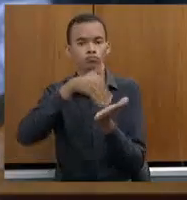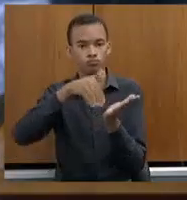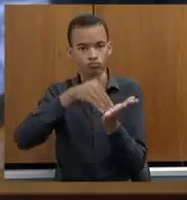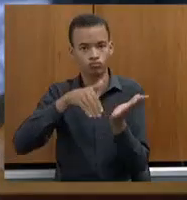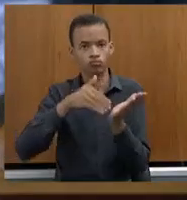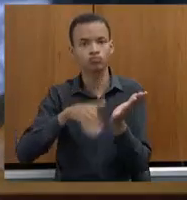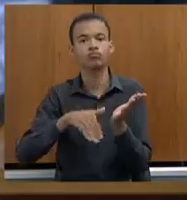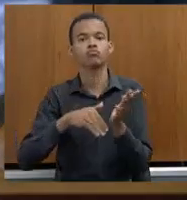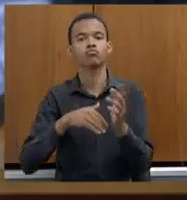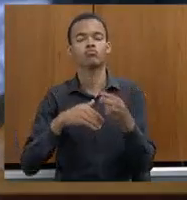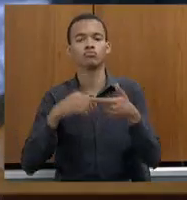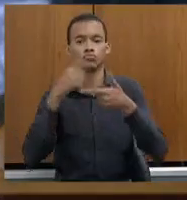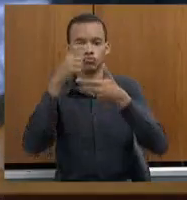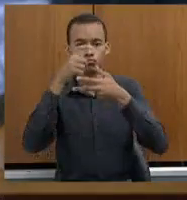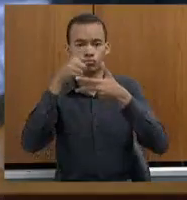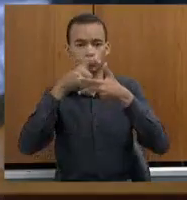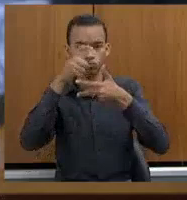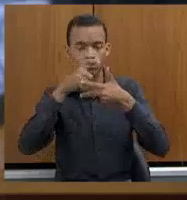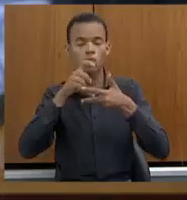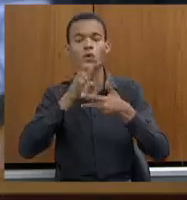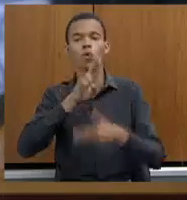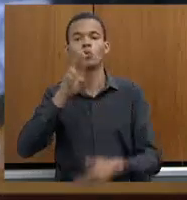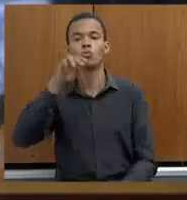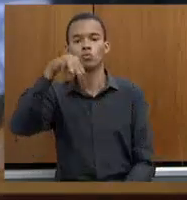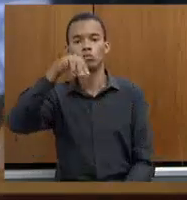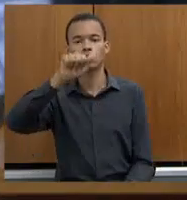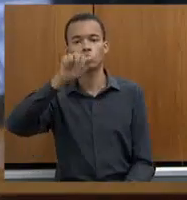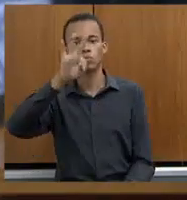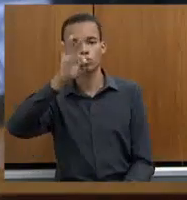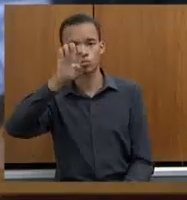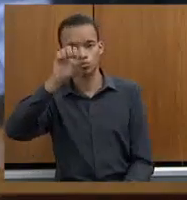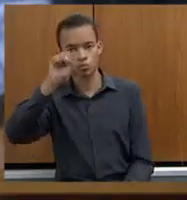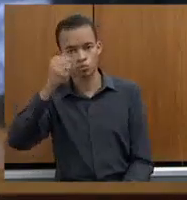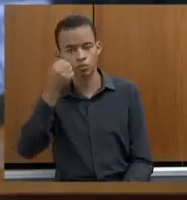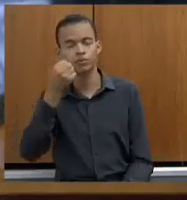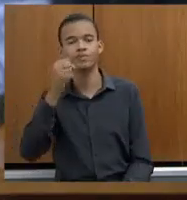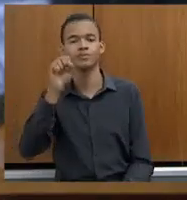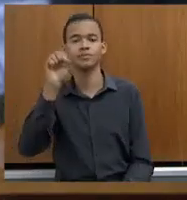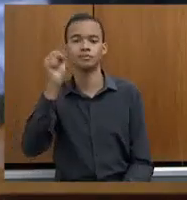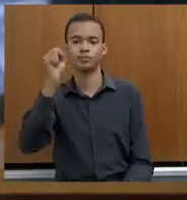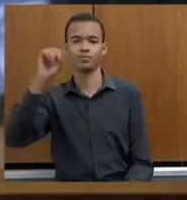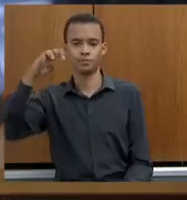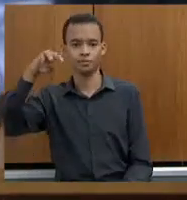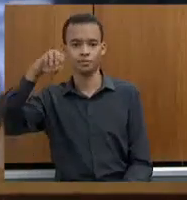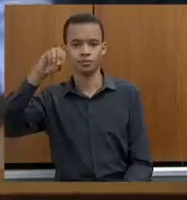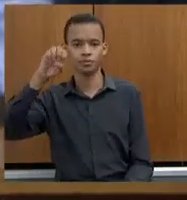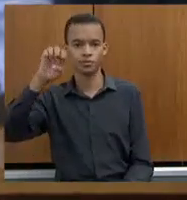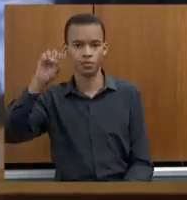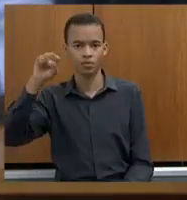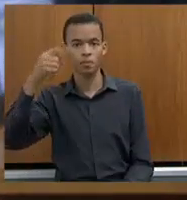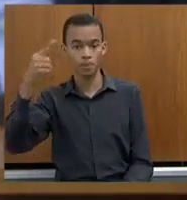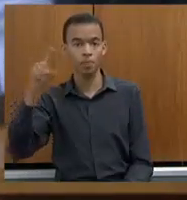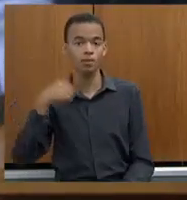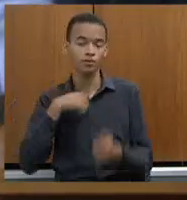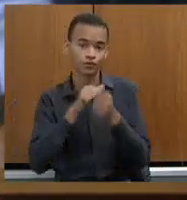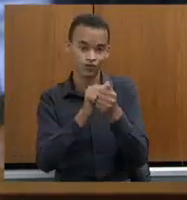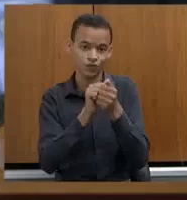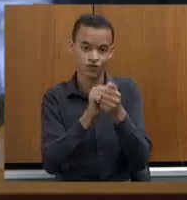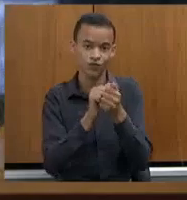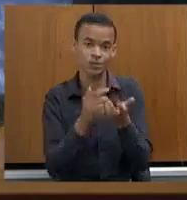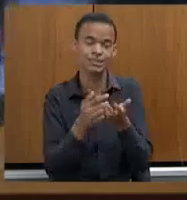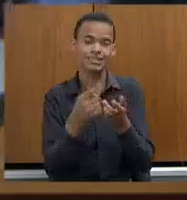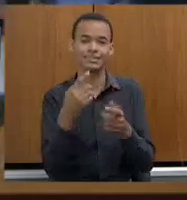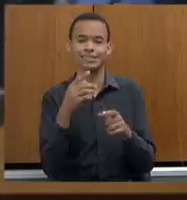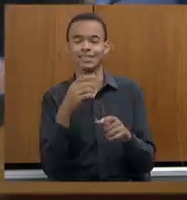mas o nosso vice-governador eleito, Matheus Simões, com essa mesma reivindicação. O senhor sabe que eu sou meio chata quando quero alguma